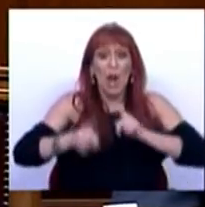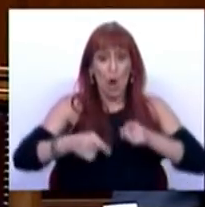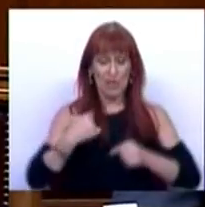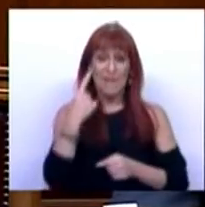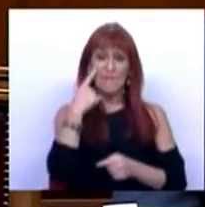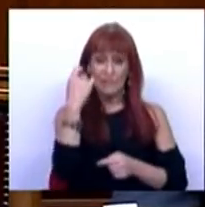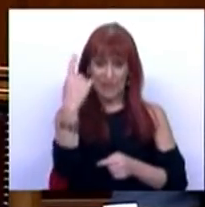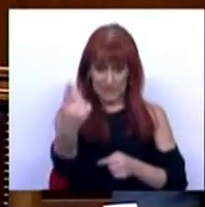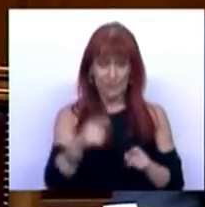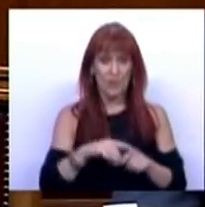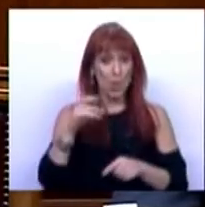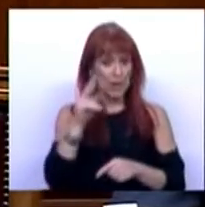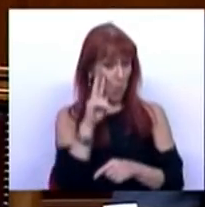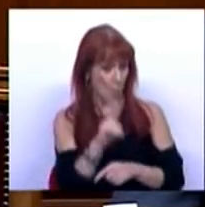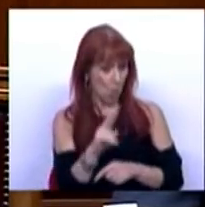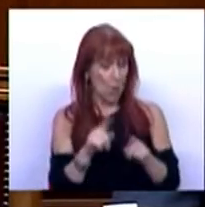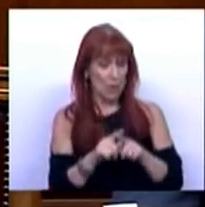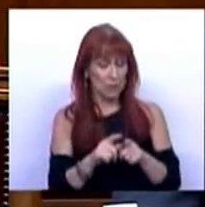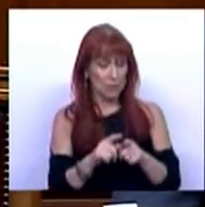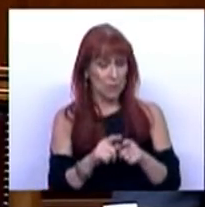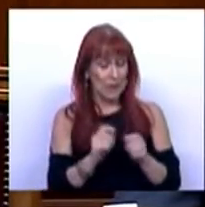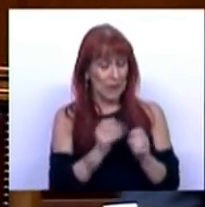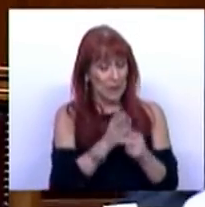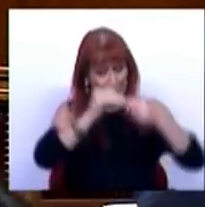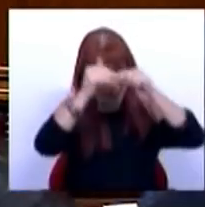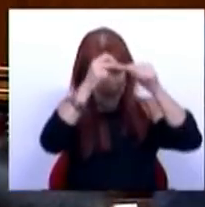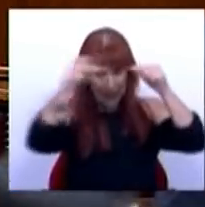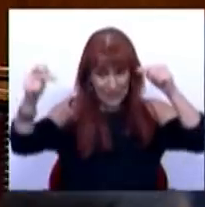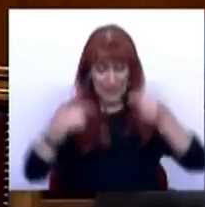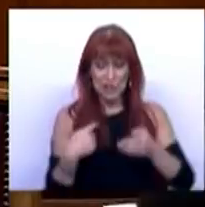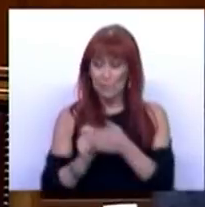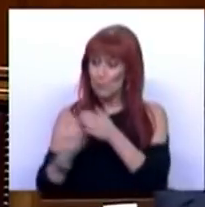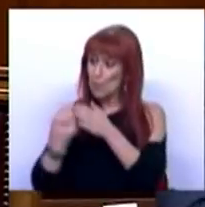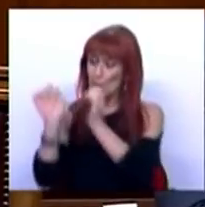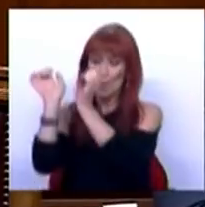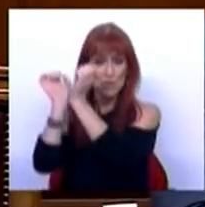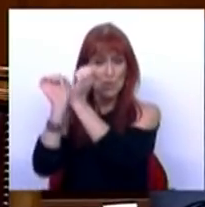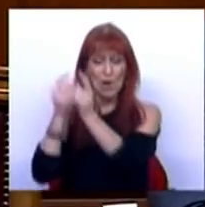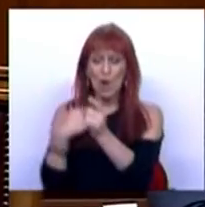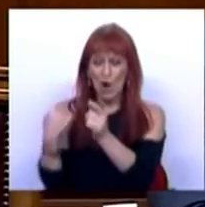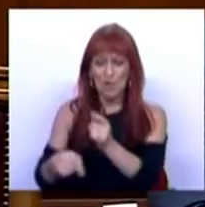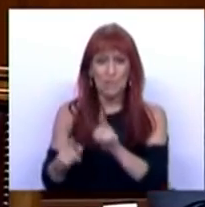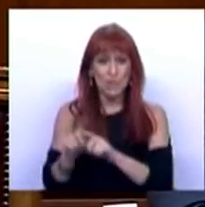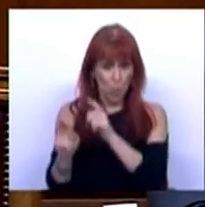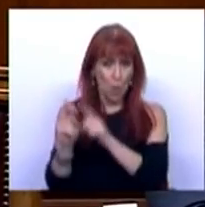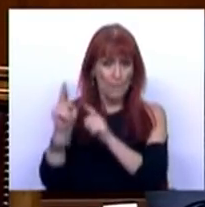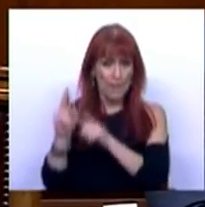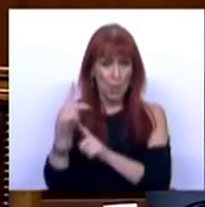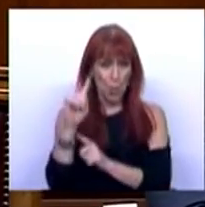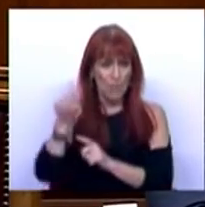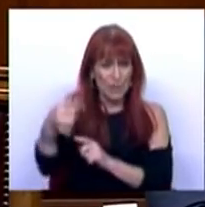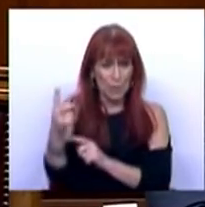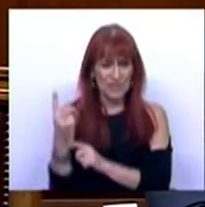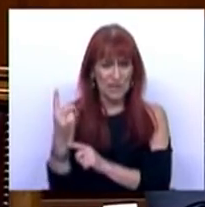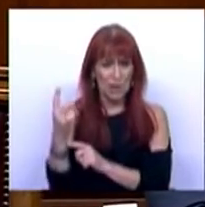verificará. Quando se olha para a linha das contribuições para a segurança social, nós tivemos, de facto, um aumento de 1